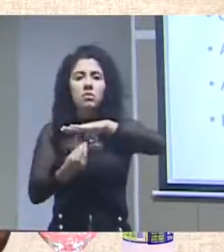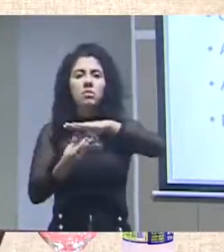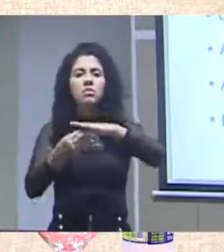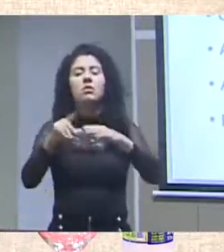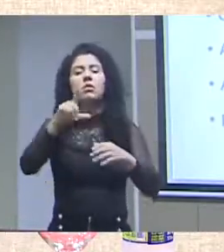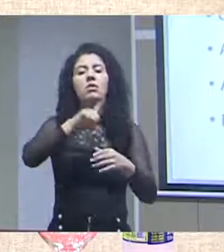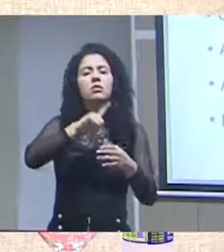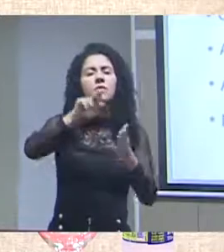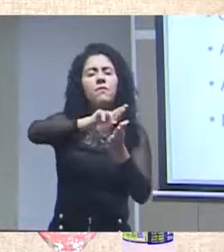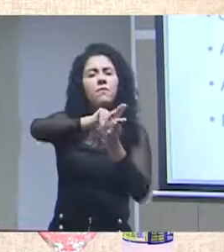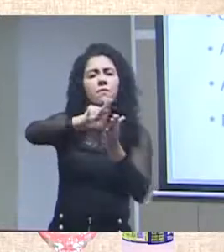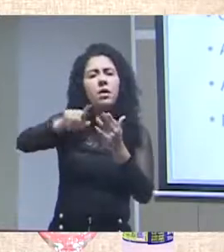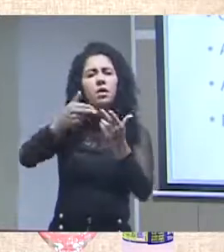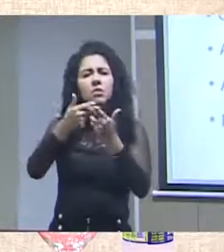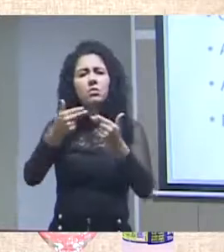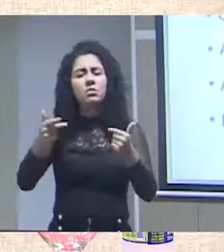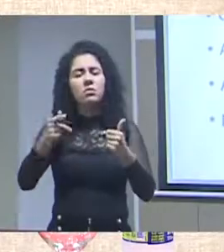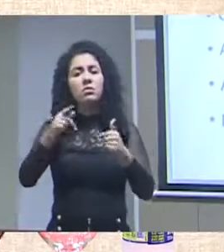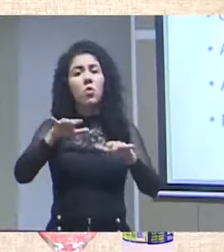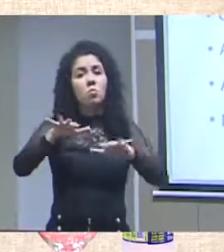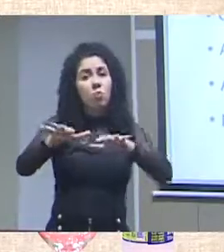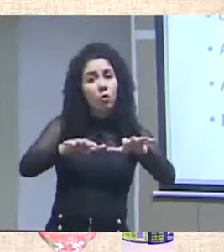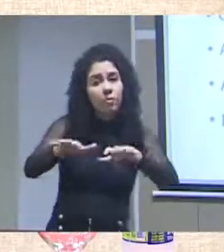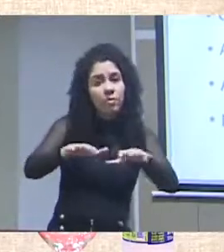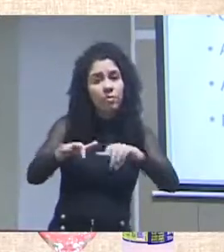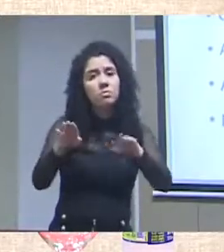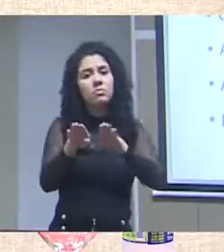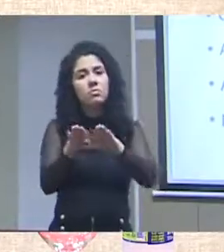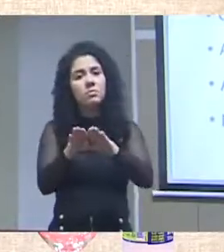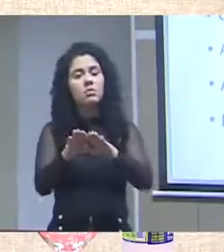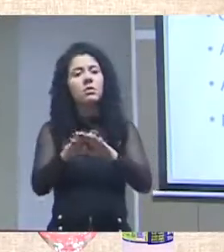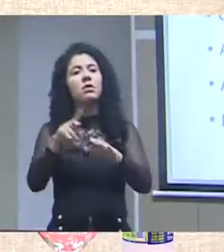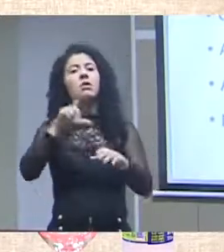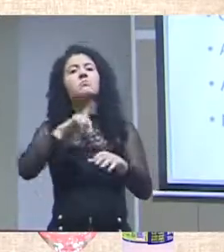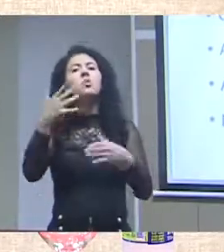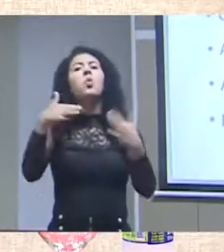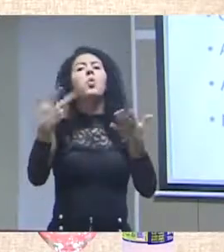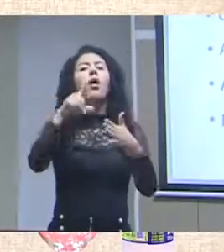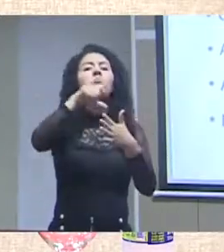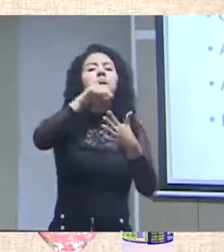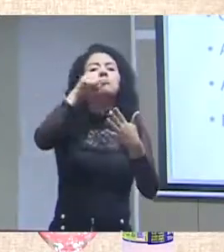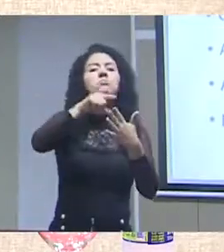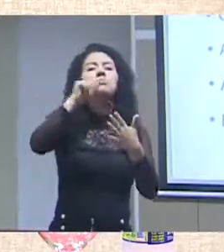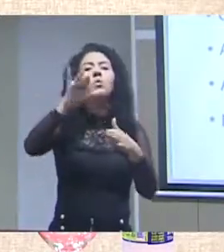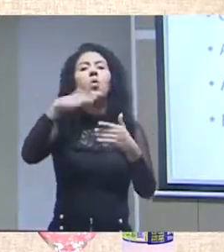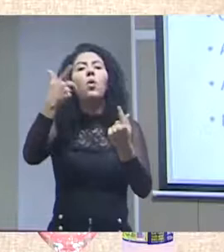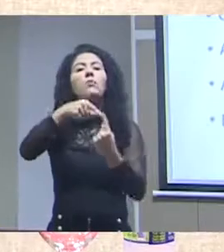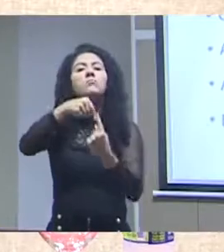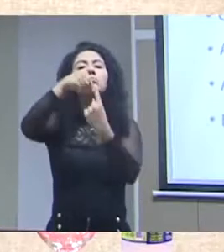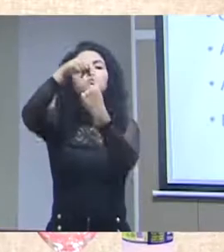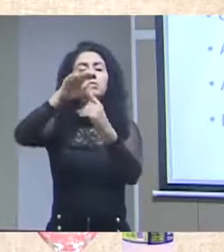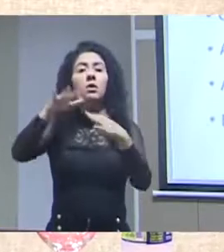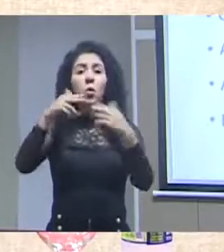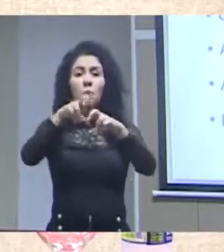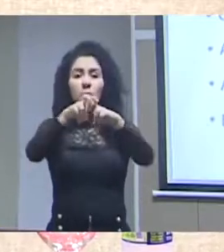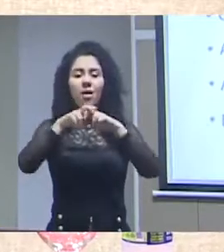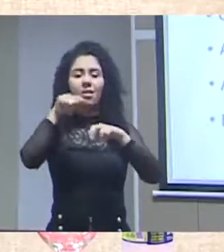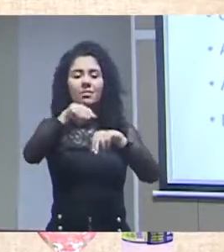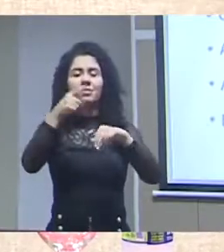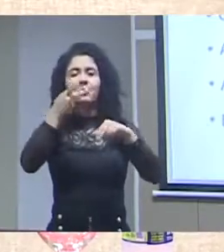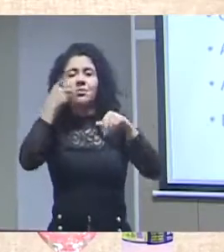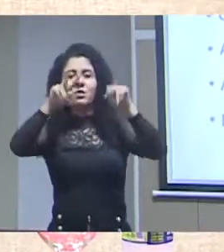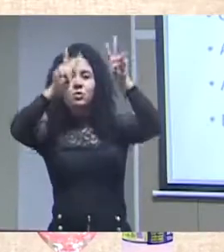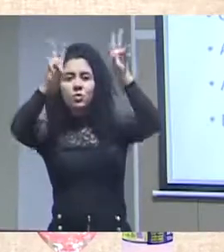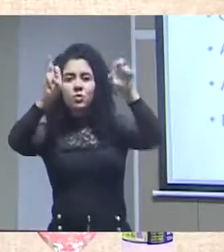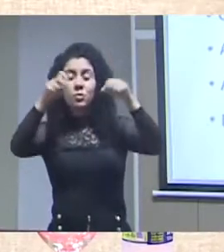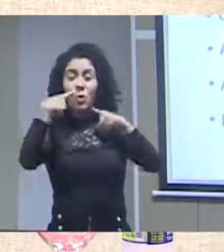movimentos, as preferências. E, em torno desse processo de datificação, existe uma economia da atenção.